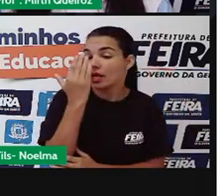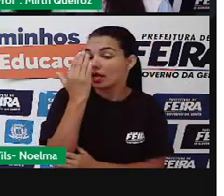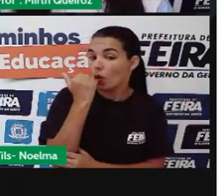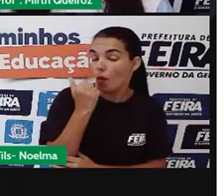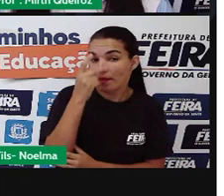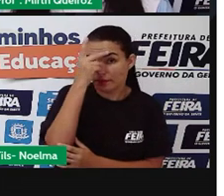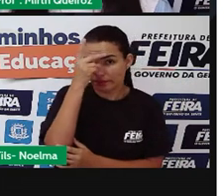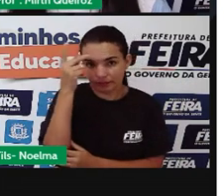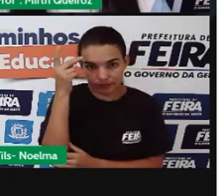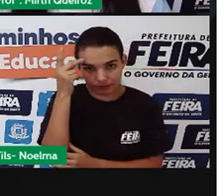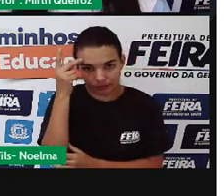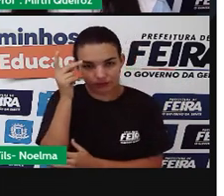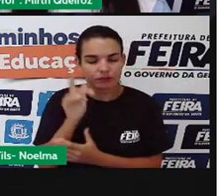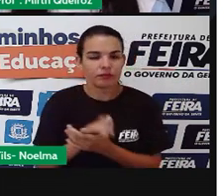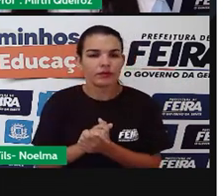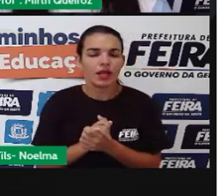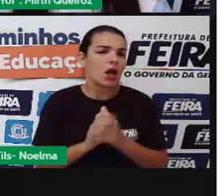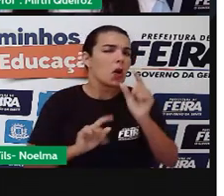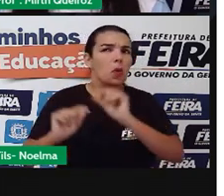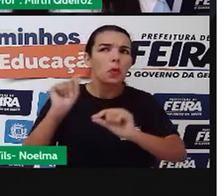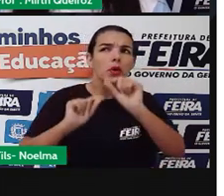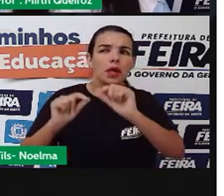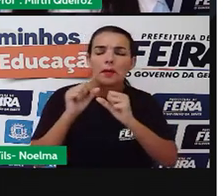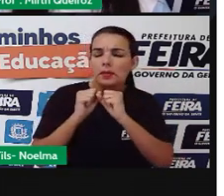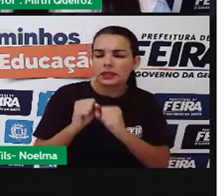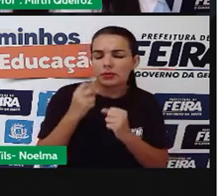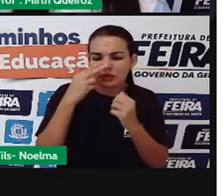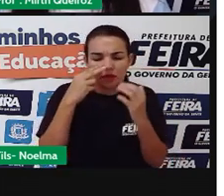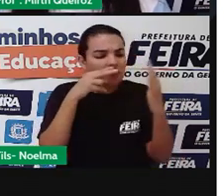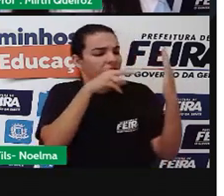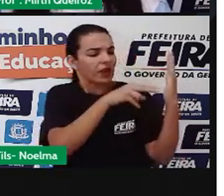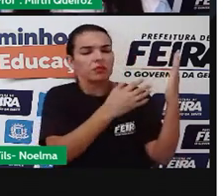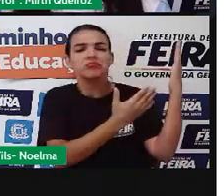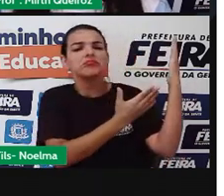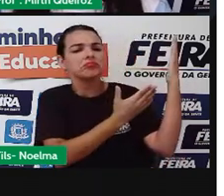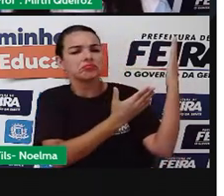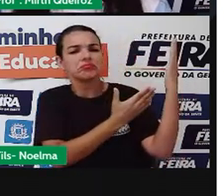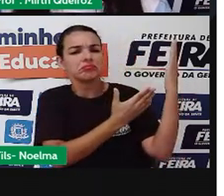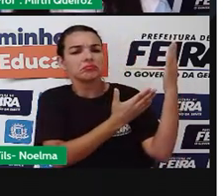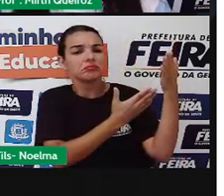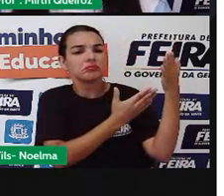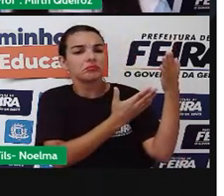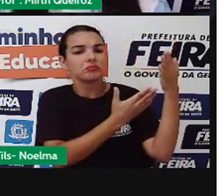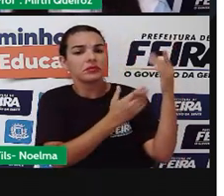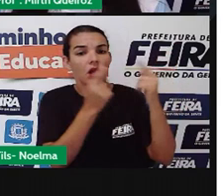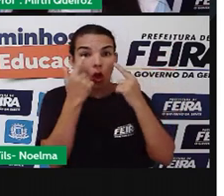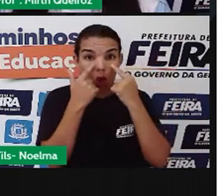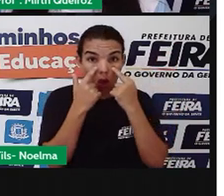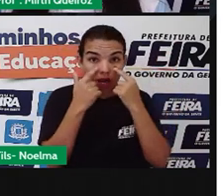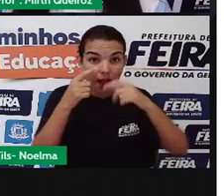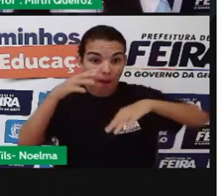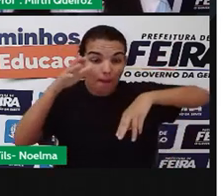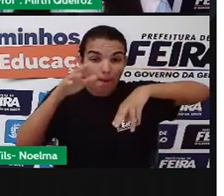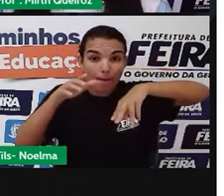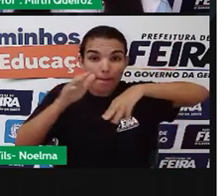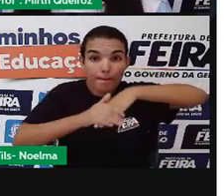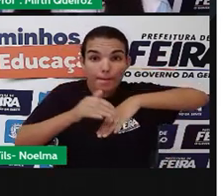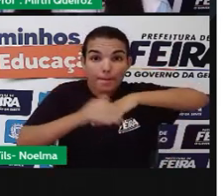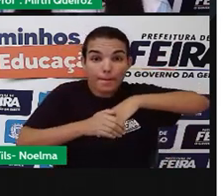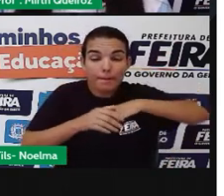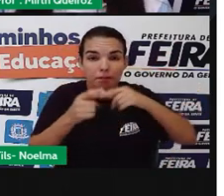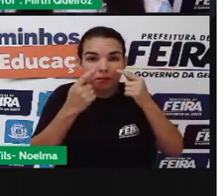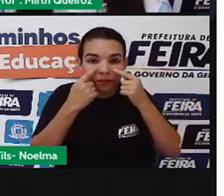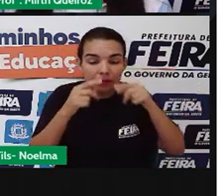Mas o que nós podemos ver nessa obra? Nós, aí, o tamanho do pé, do personagem,